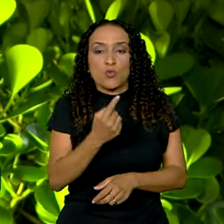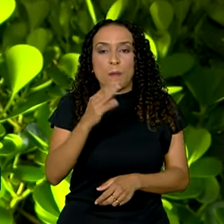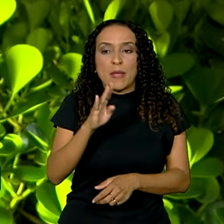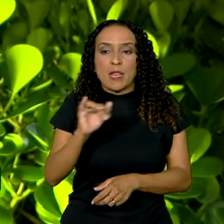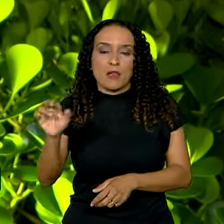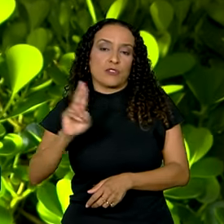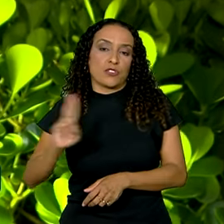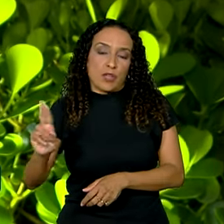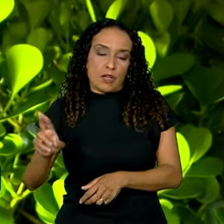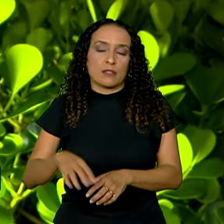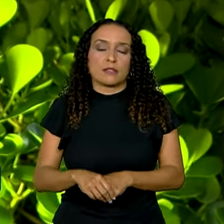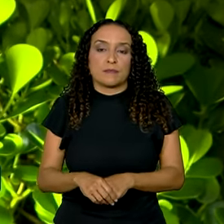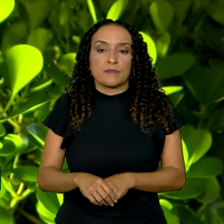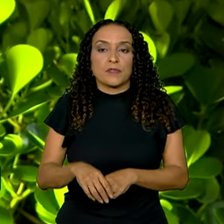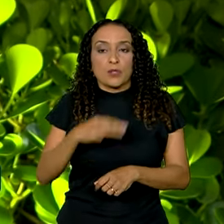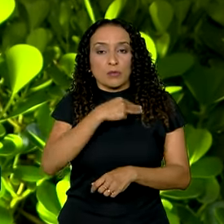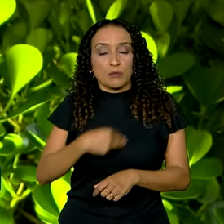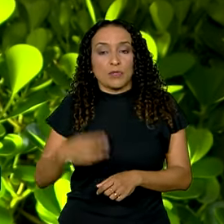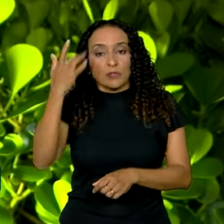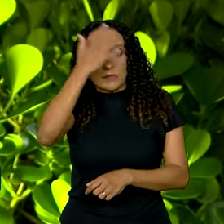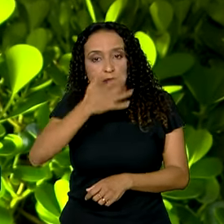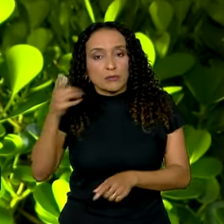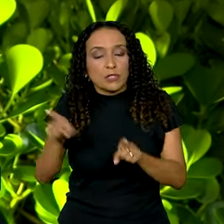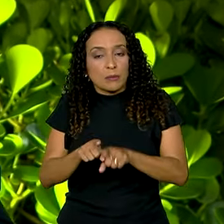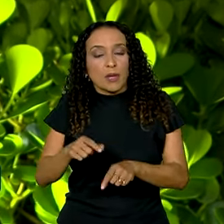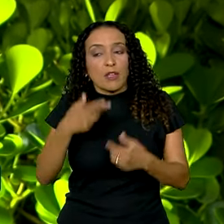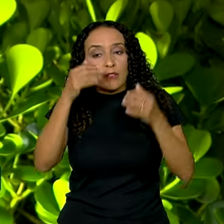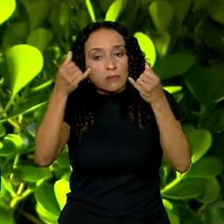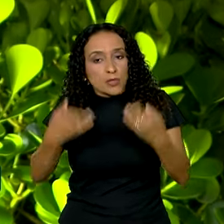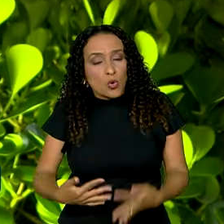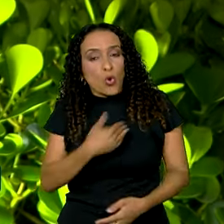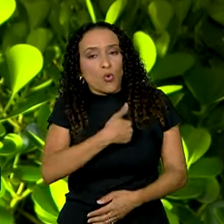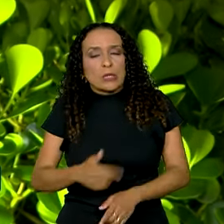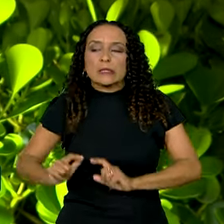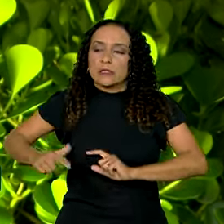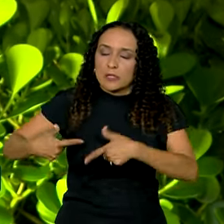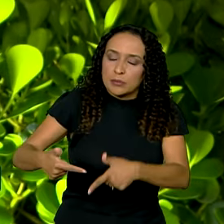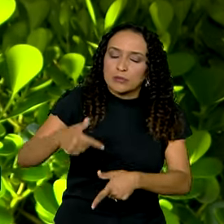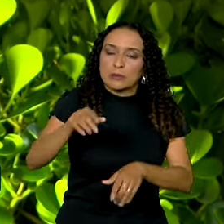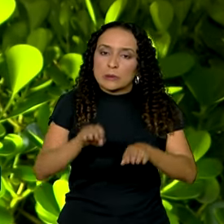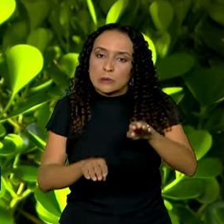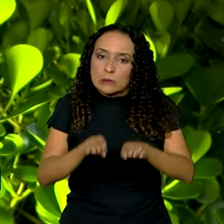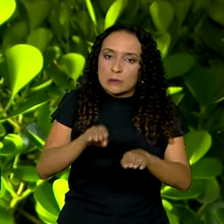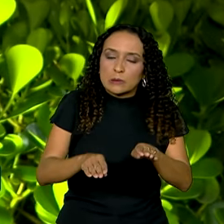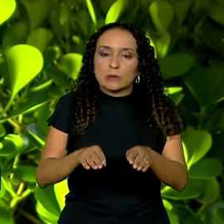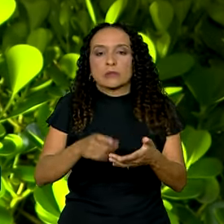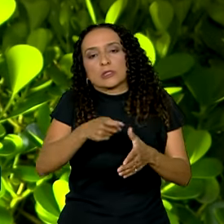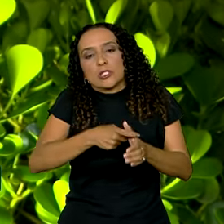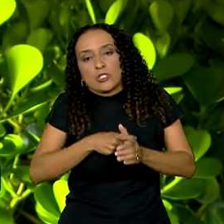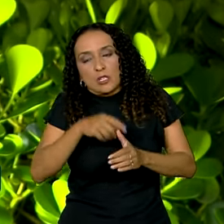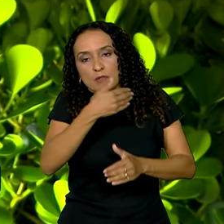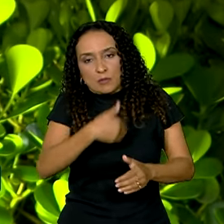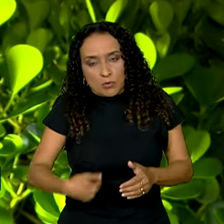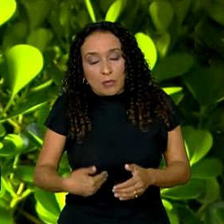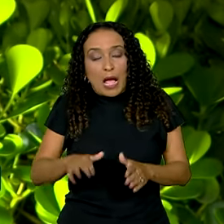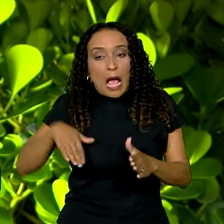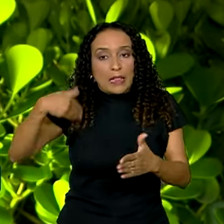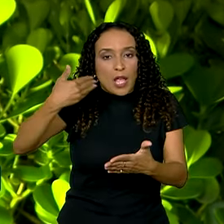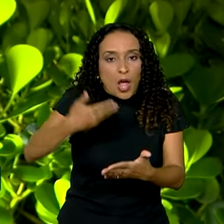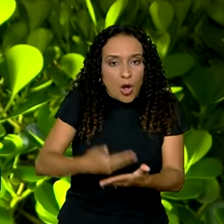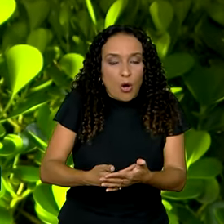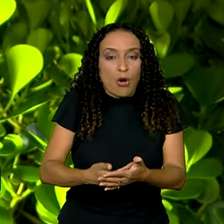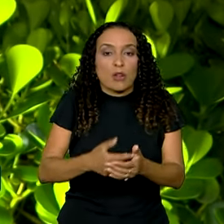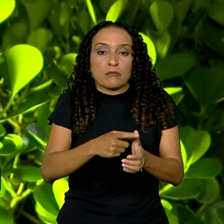bilhão de reais. O ministro da Fazenda diz que o governo está trabalhando para o equilíbrio das contas públicas e que até agora